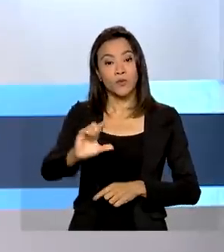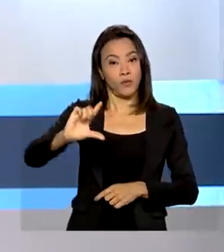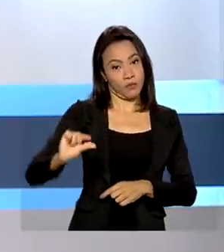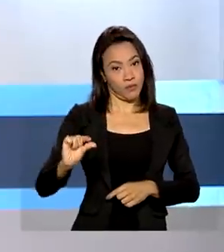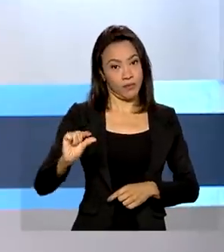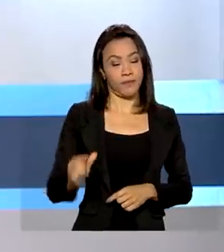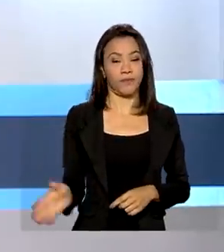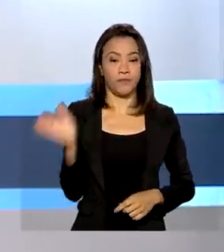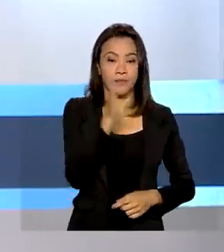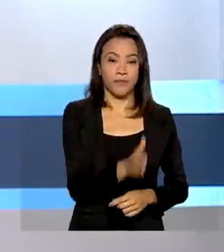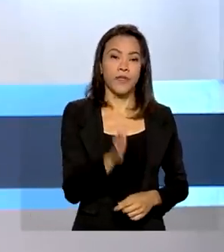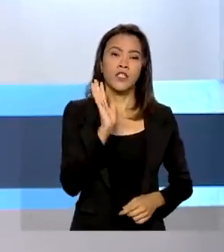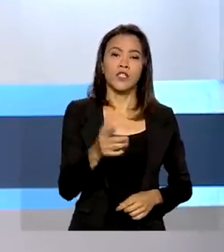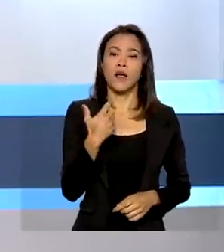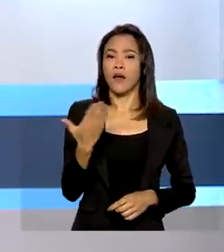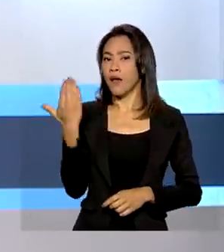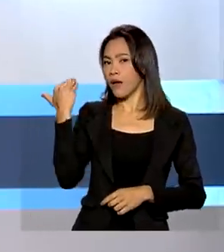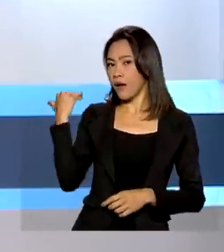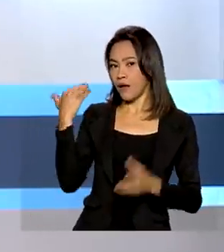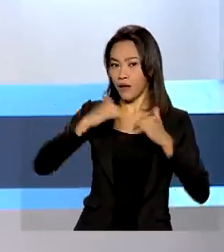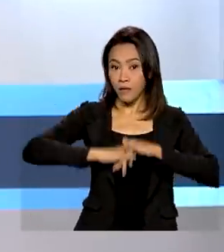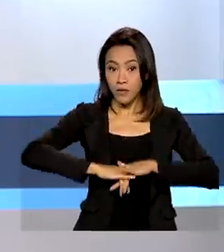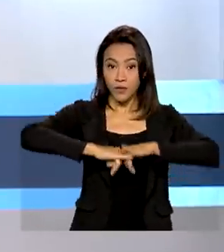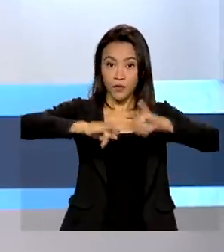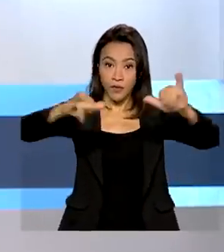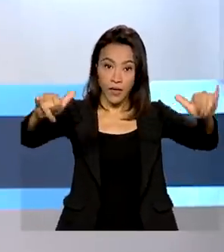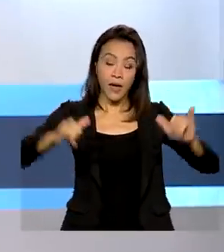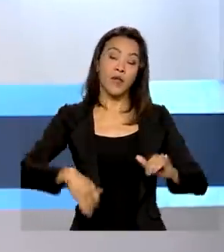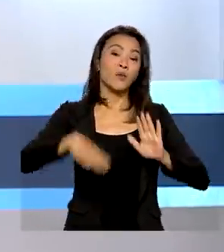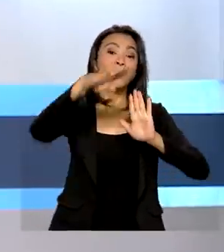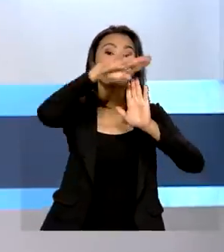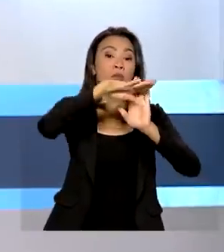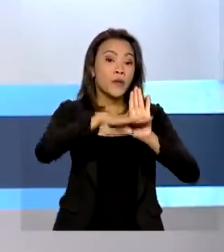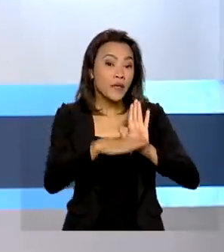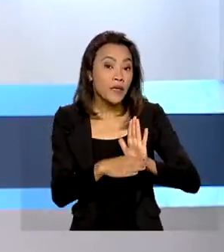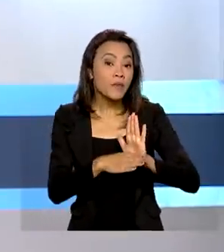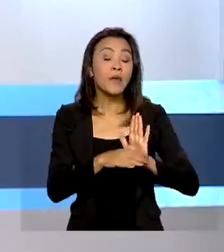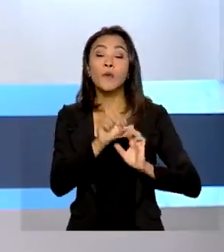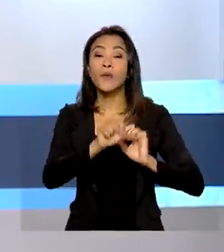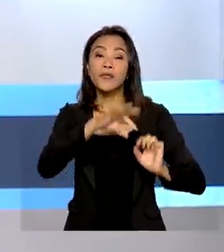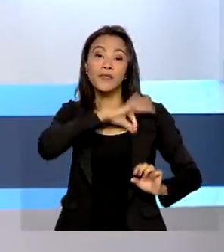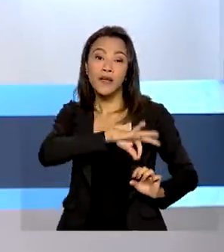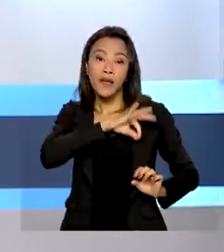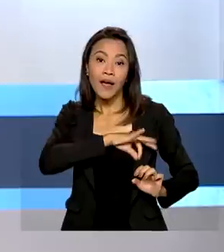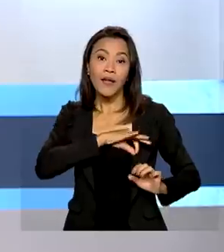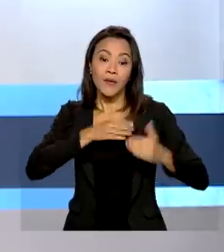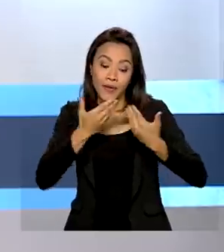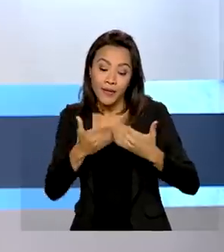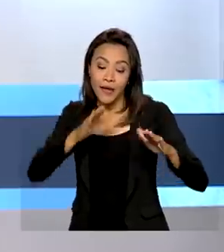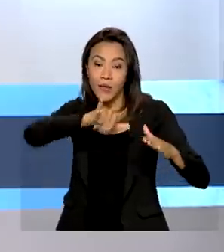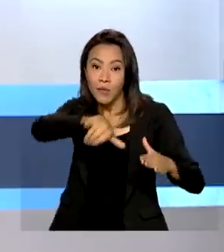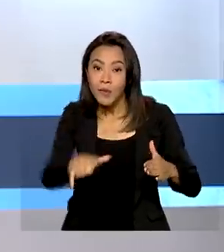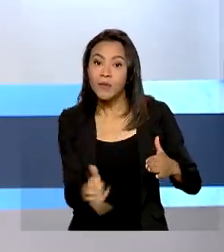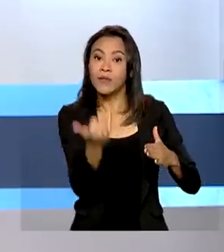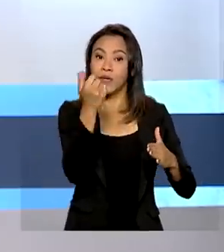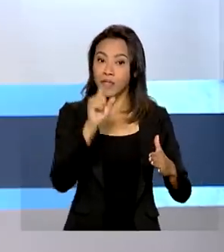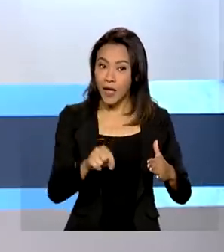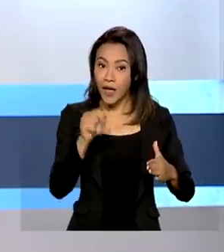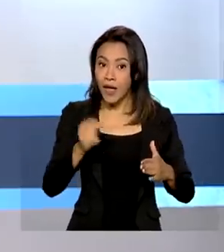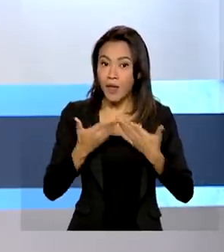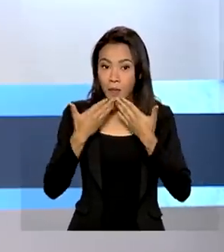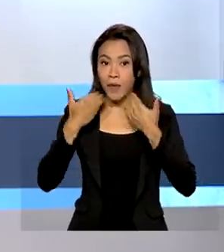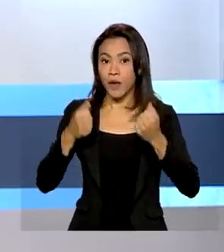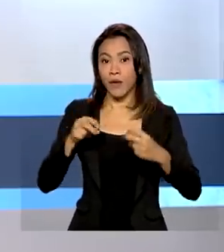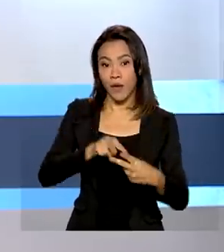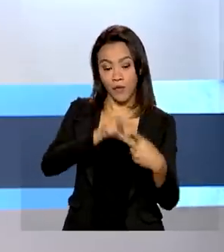Foi lançada a segunda etapa do programa Renda e Oportunidade. Os focos agora são aprimorar o trabalho remoto e